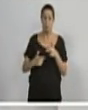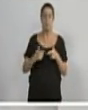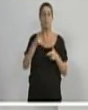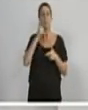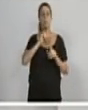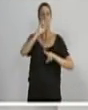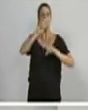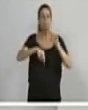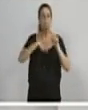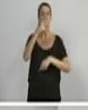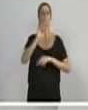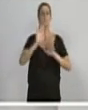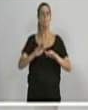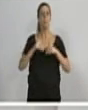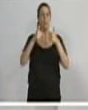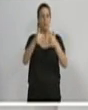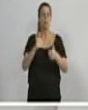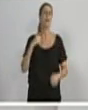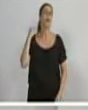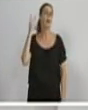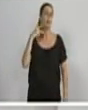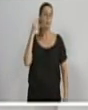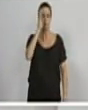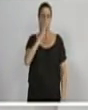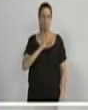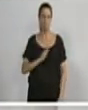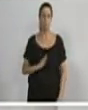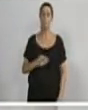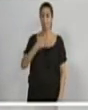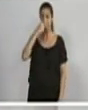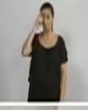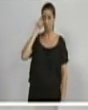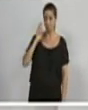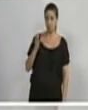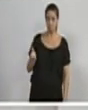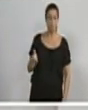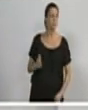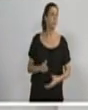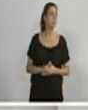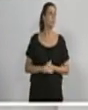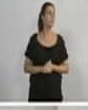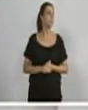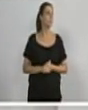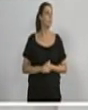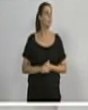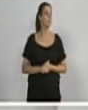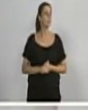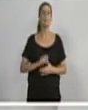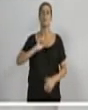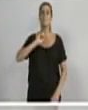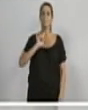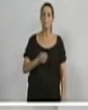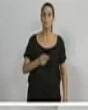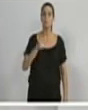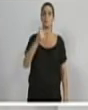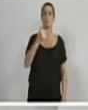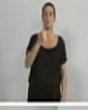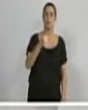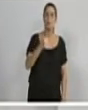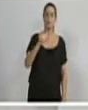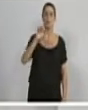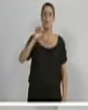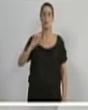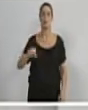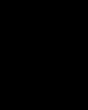melhorar a política do Brasil. Vereador Jefferson. Qual é a lei? 1079 é a lei de responsabilidade